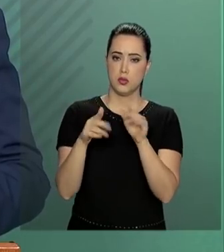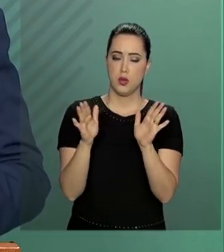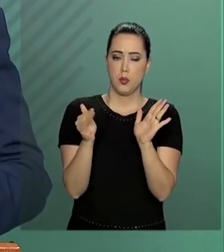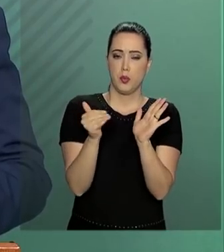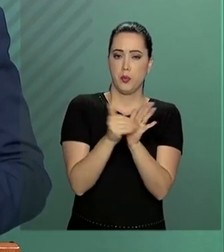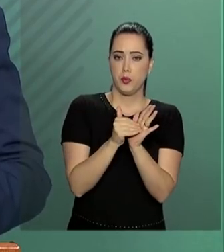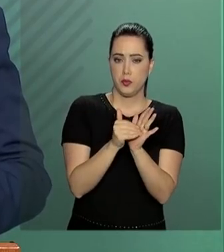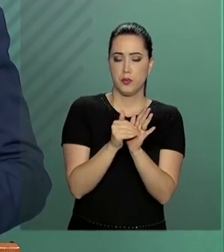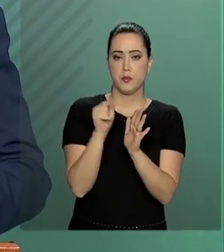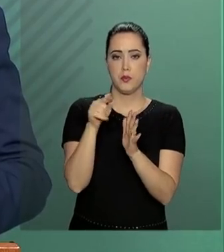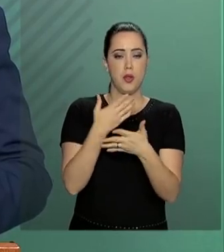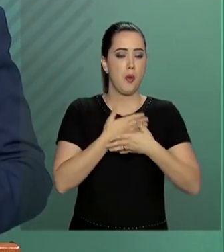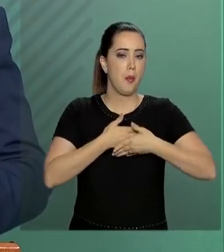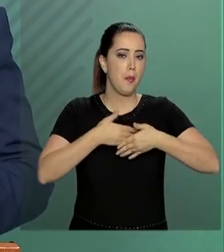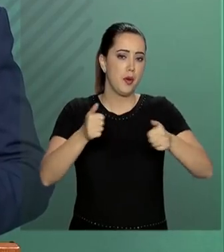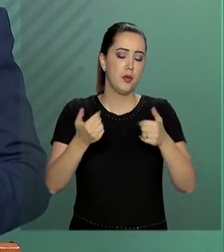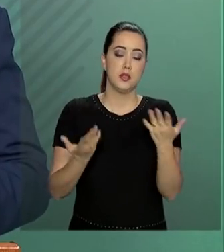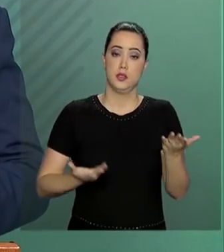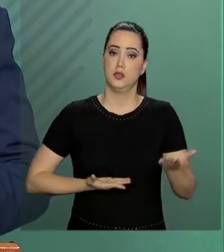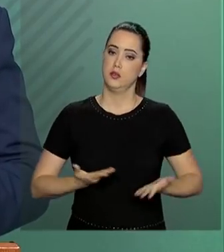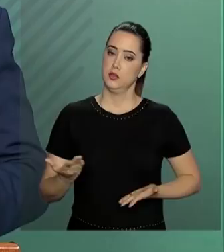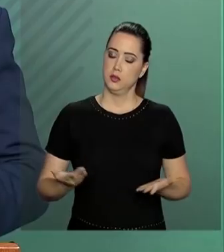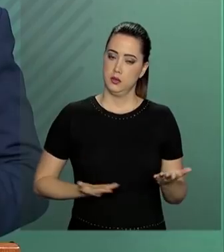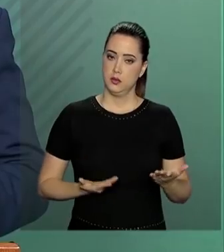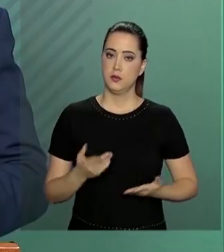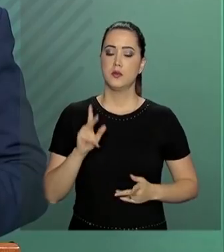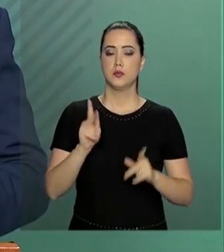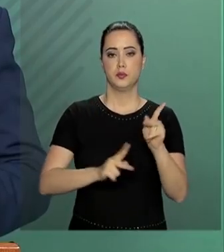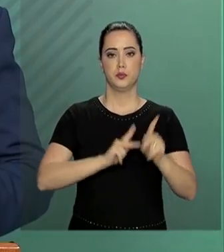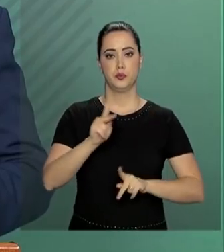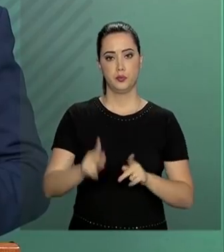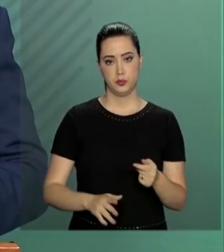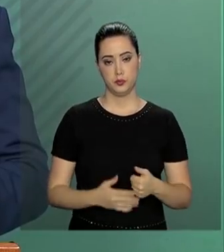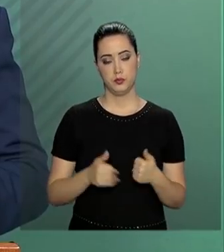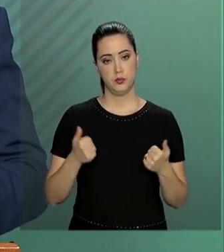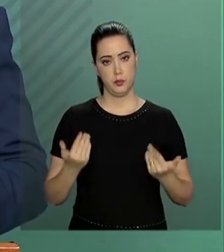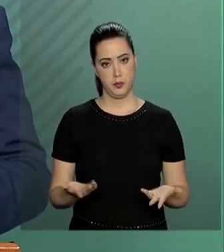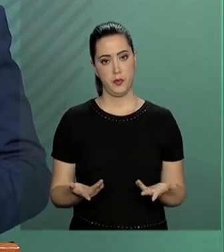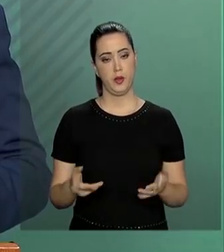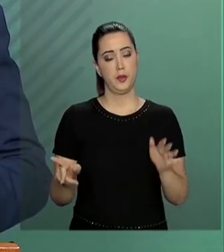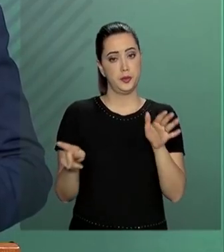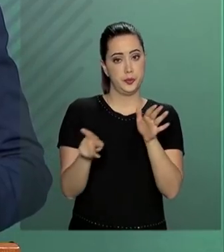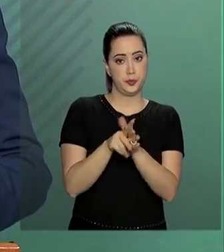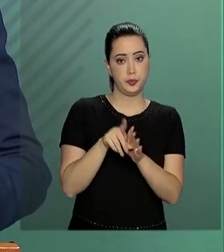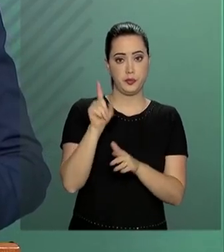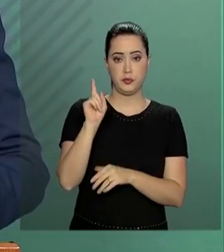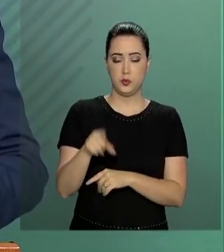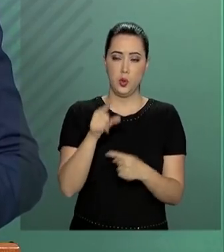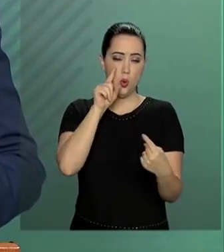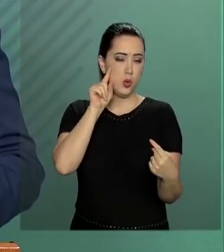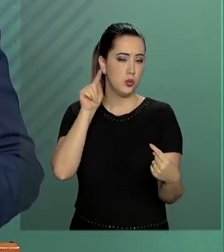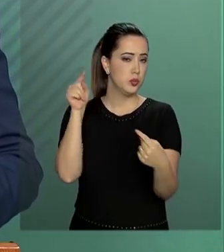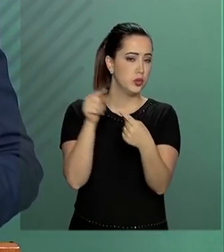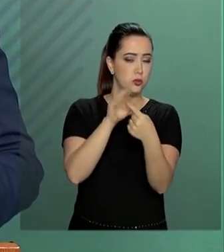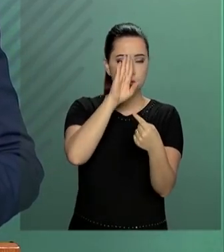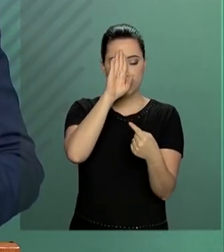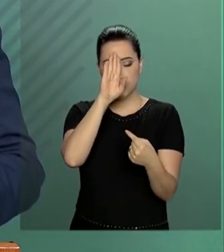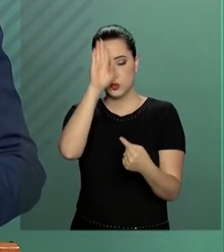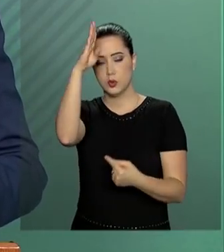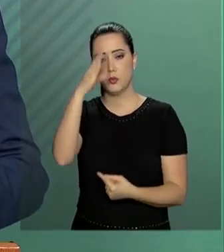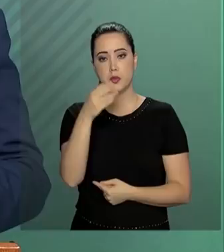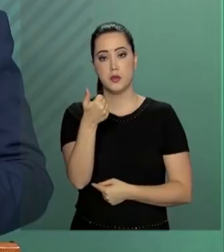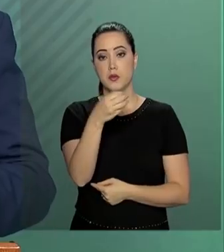análise, a melhoria dos serviços para a população. Ela faz parte das metas prioritárias